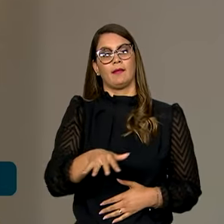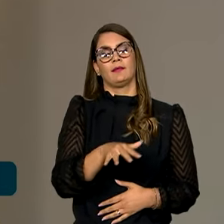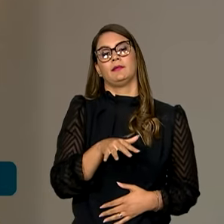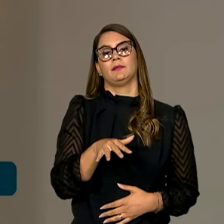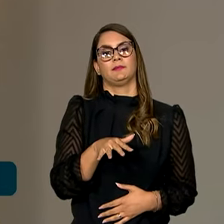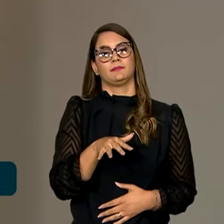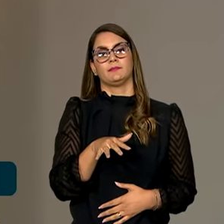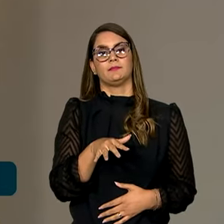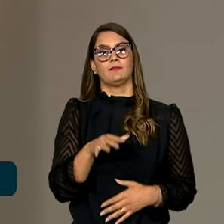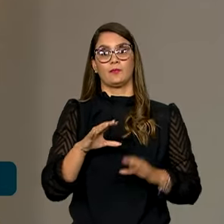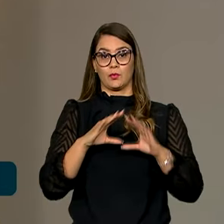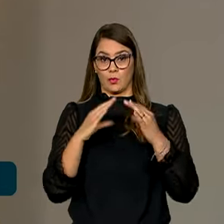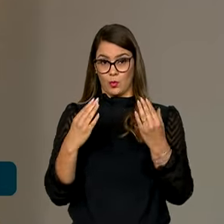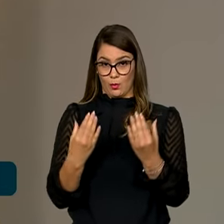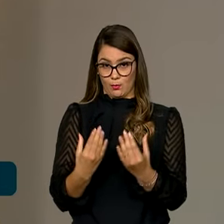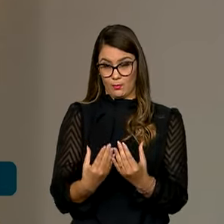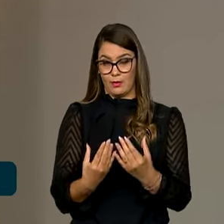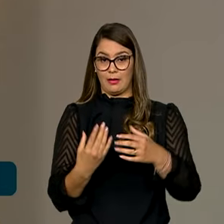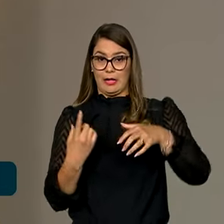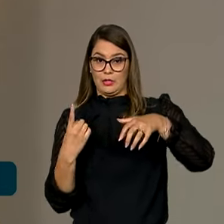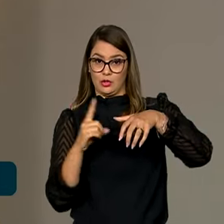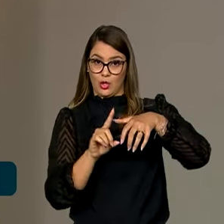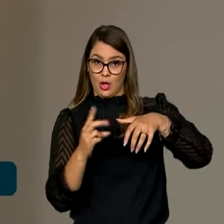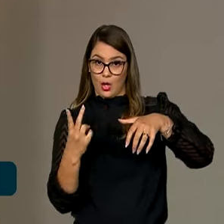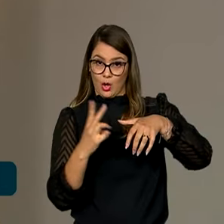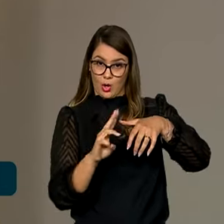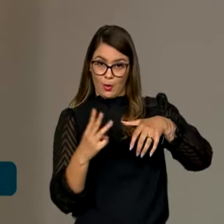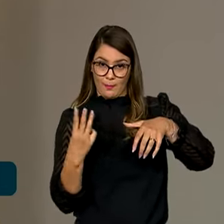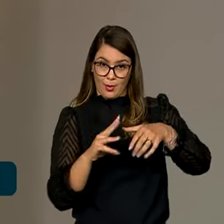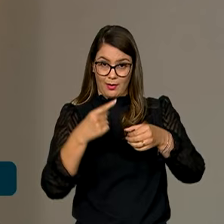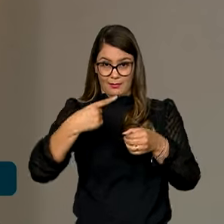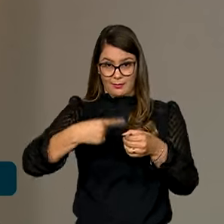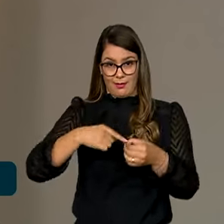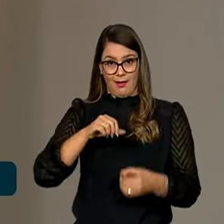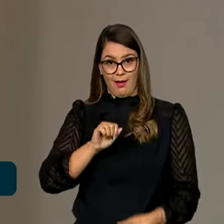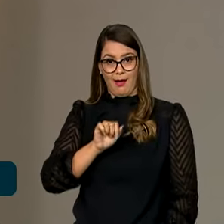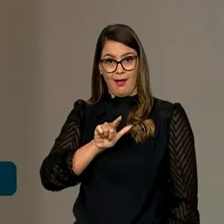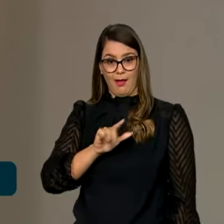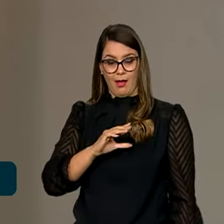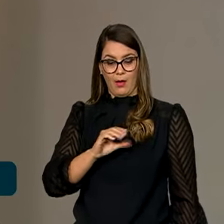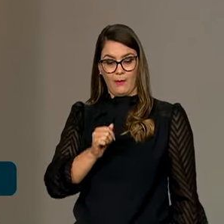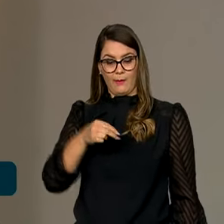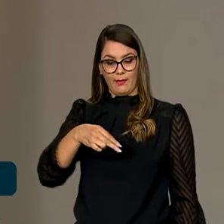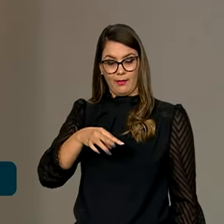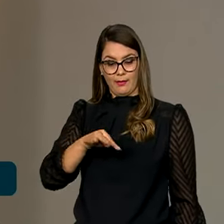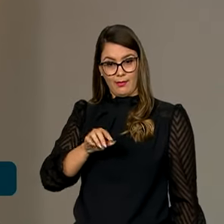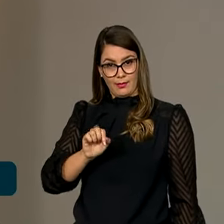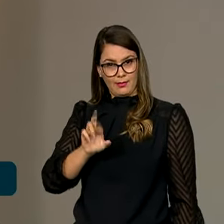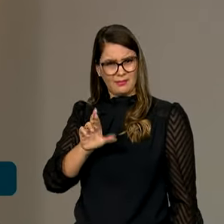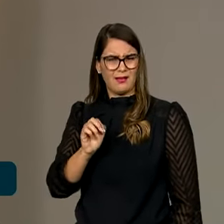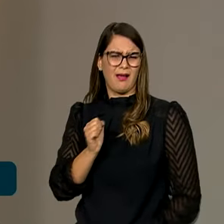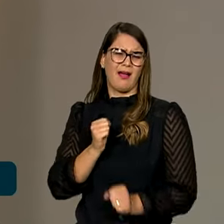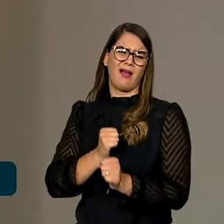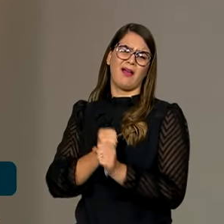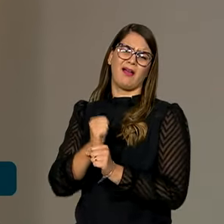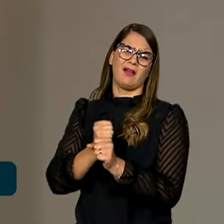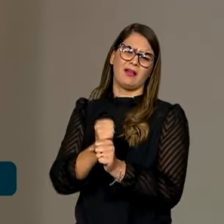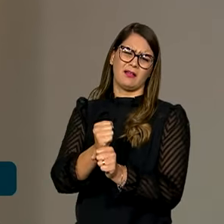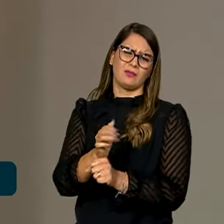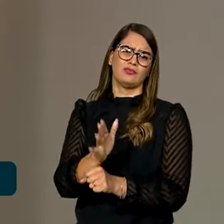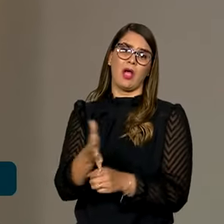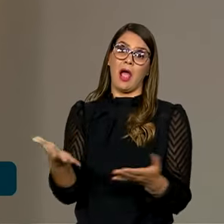das comunidades quilombolas de Alcântara. Esse é um impasse que vem de algumas décadas e que